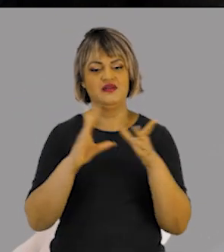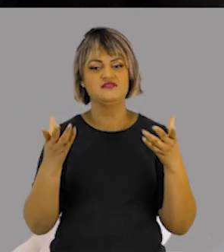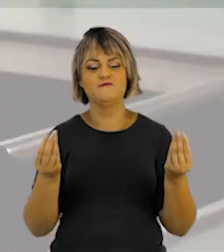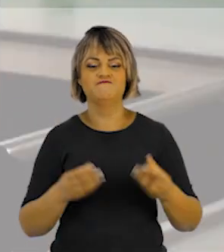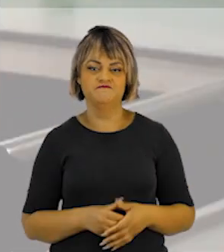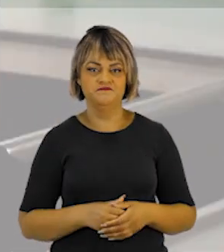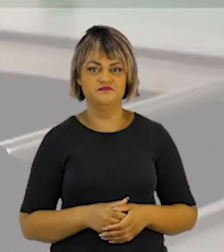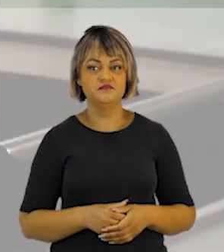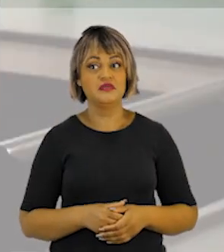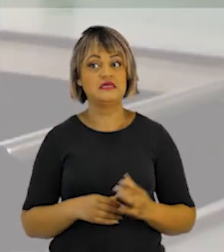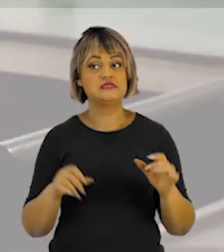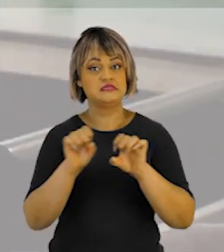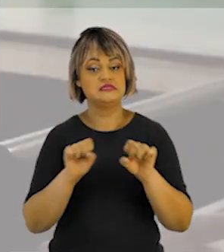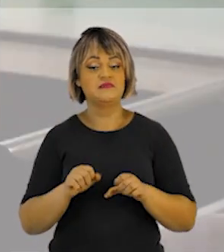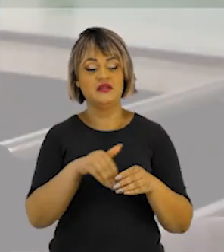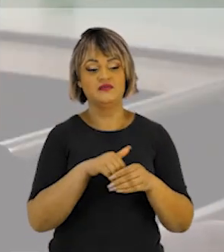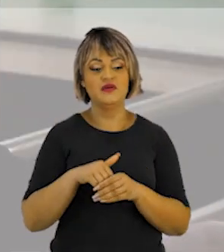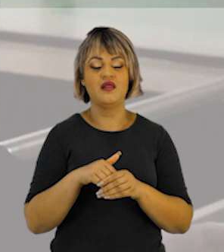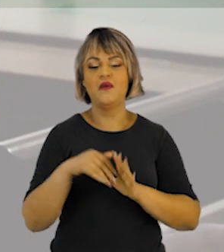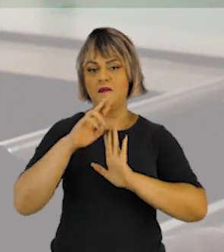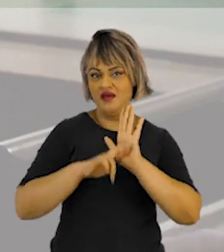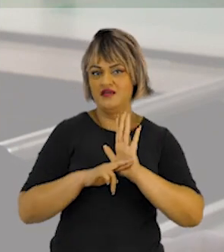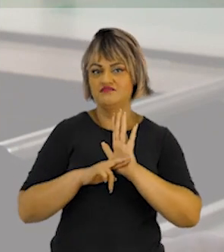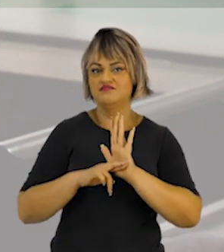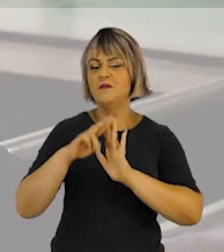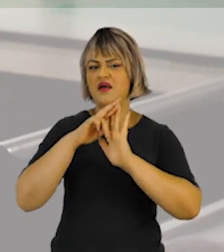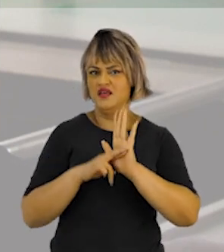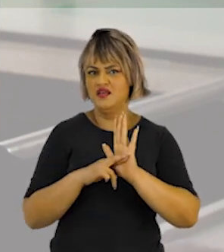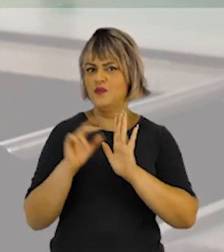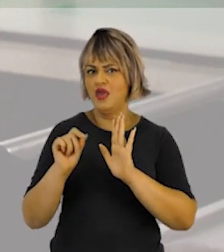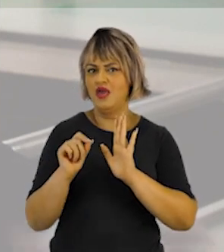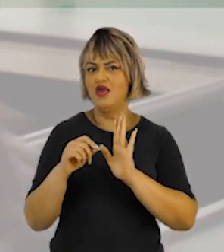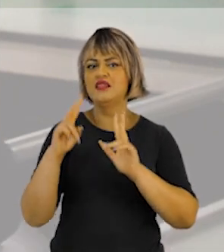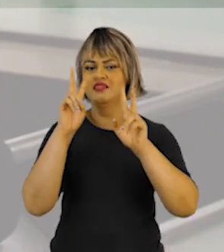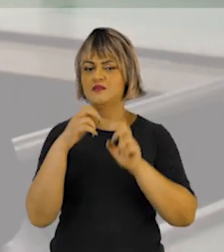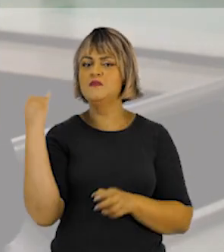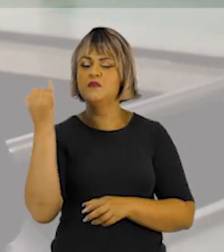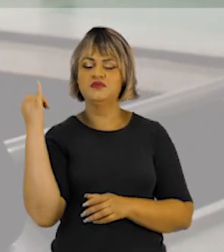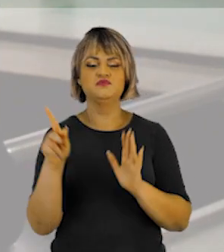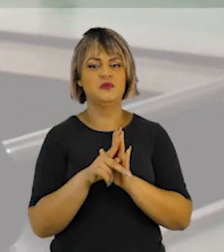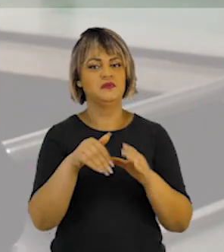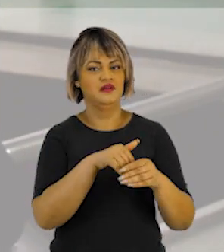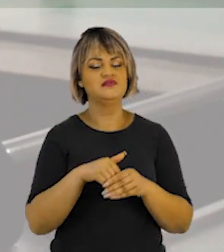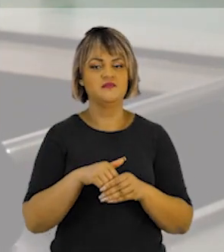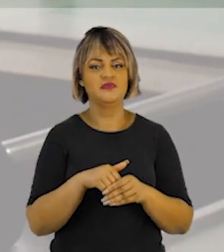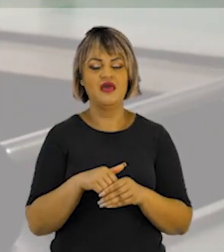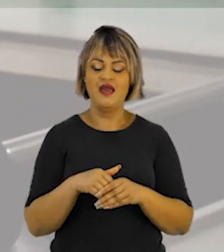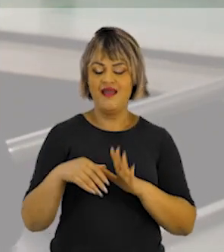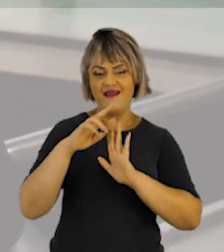a democracia? Bom, o sistema eleitoral é a regra do jogo. Talvez seja um dos pontos mais importantes de uma eleição.